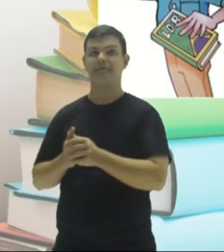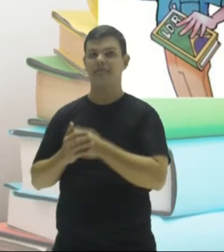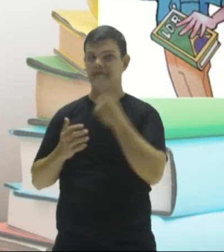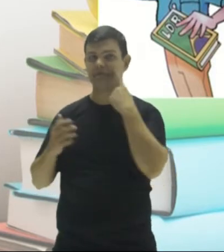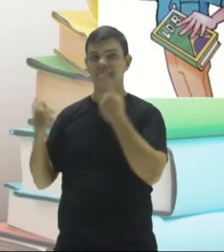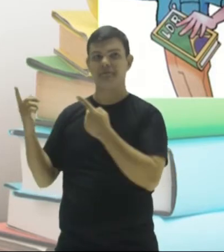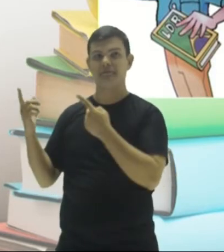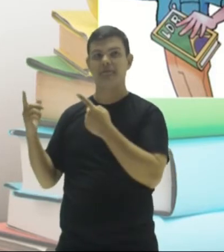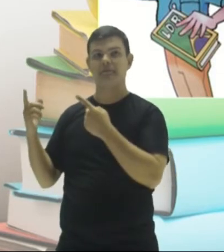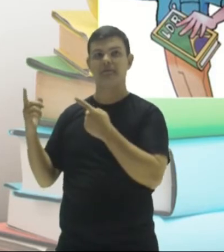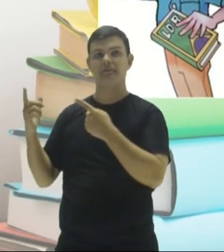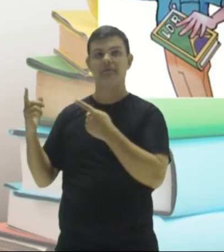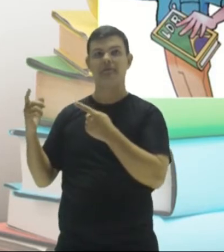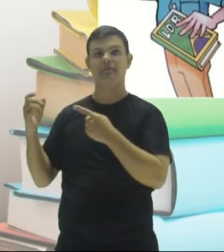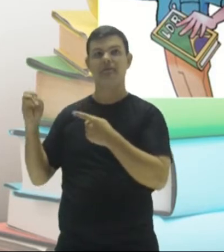vendo?